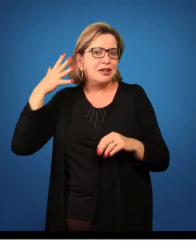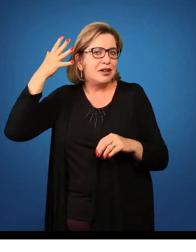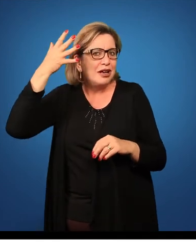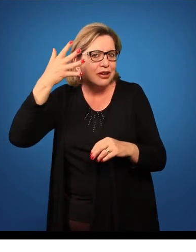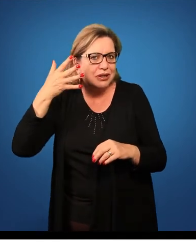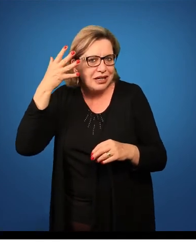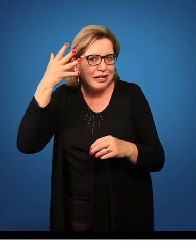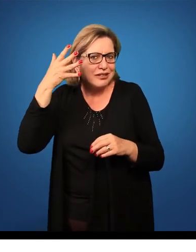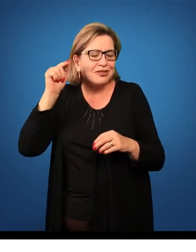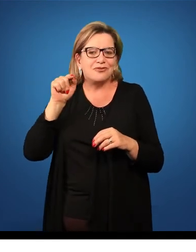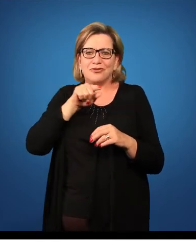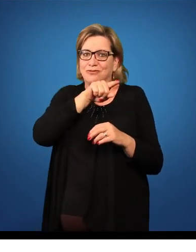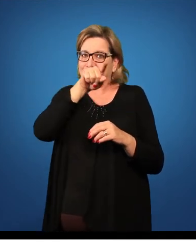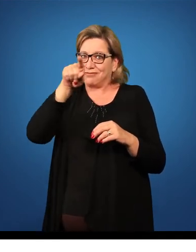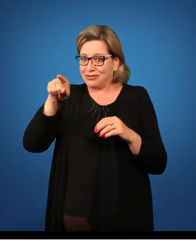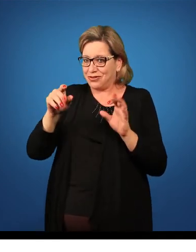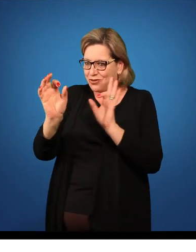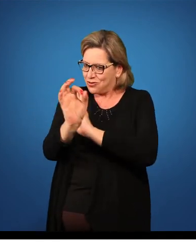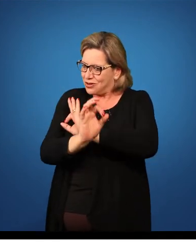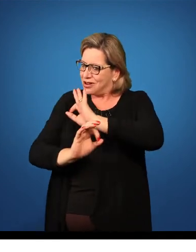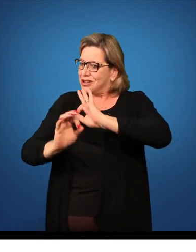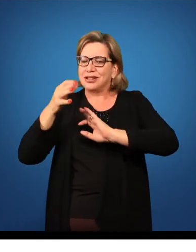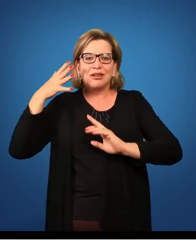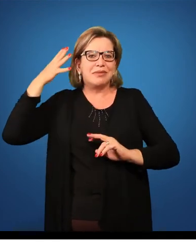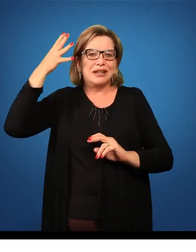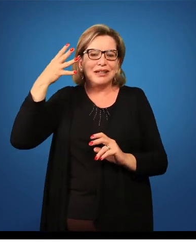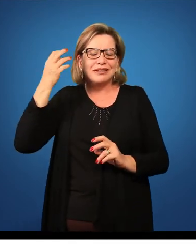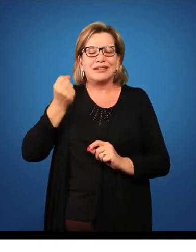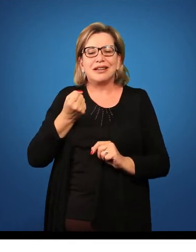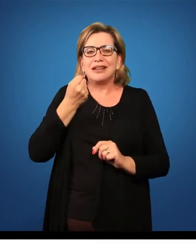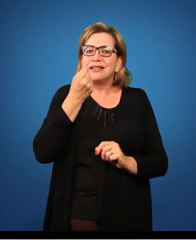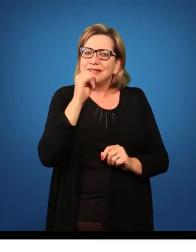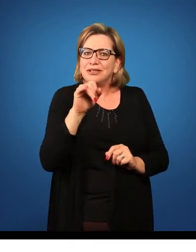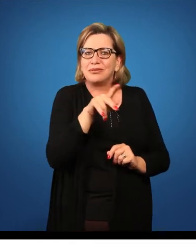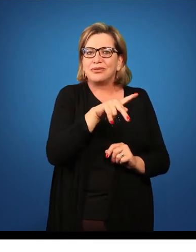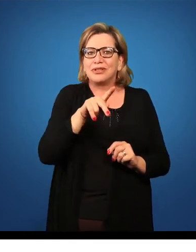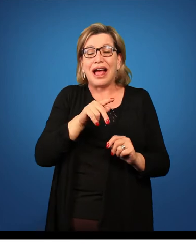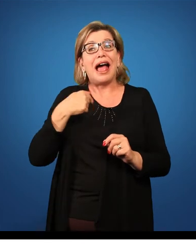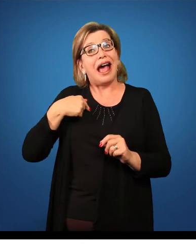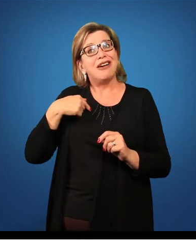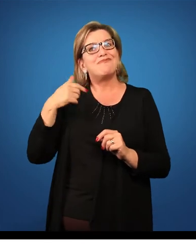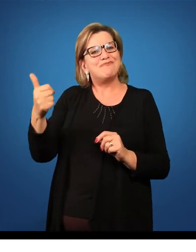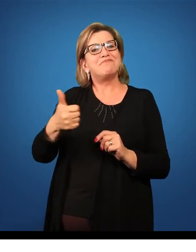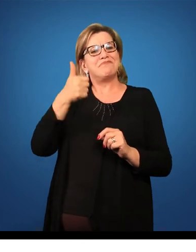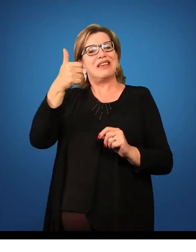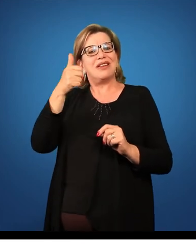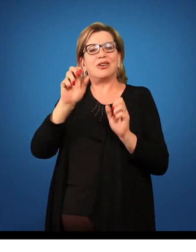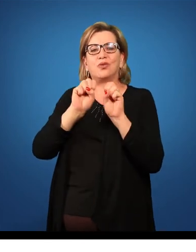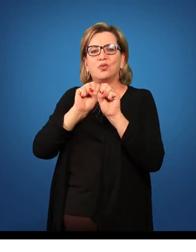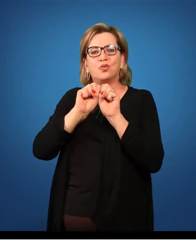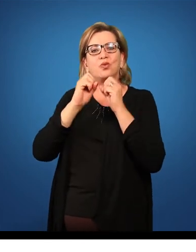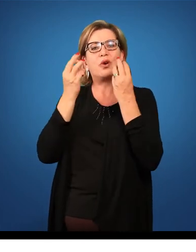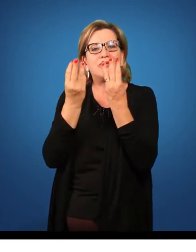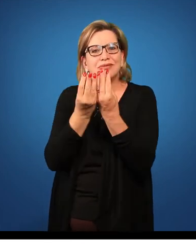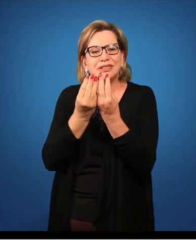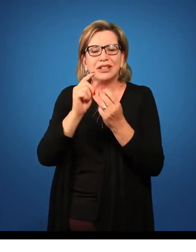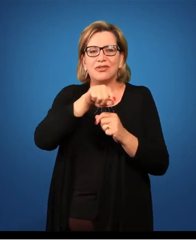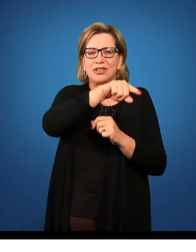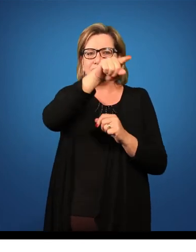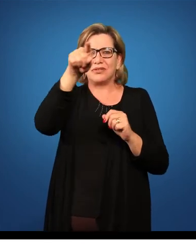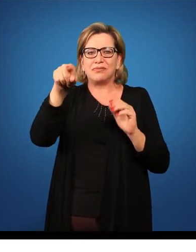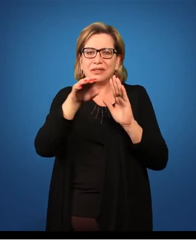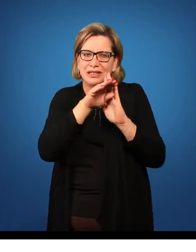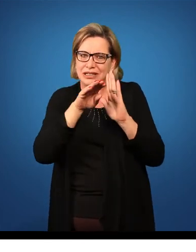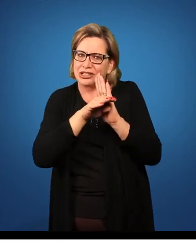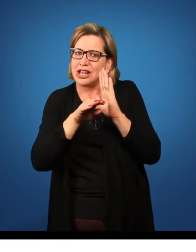vão planejar e vão aplicar. Se o professor preferir uma oficina sobre um determinado assunto, vocês vão planejar, mas ela tem que